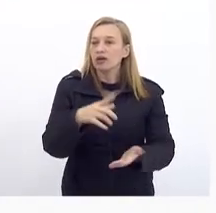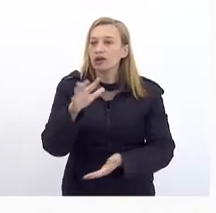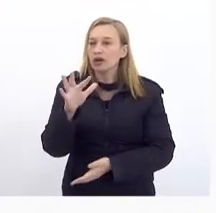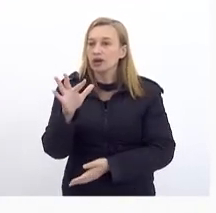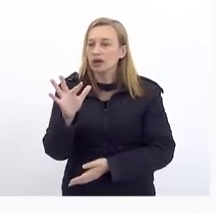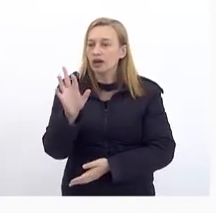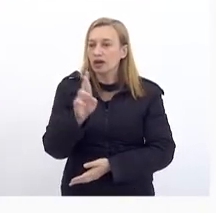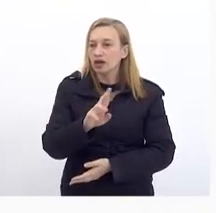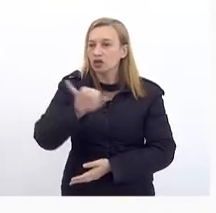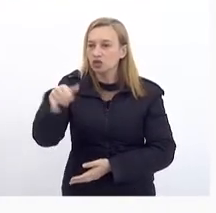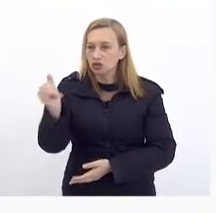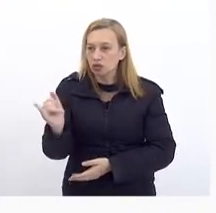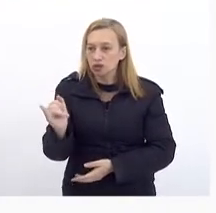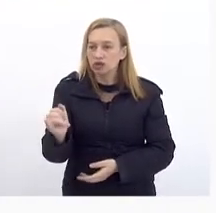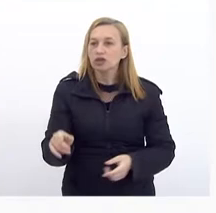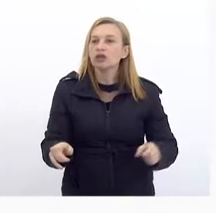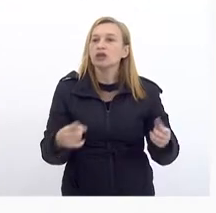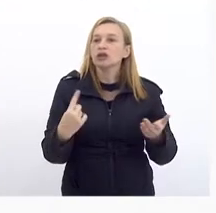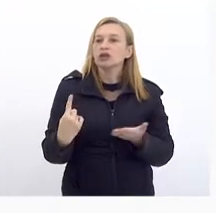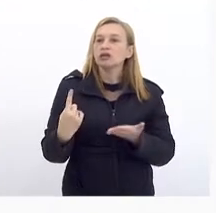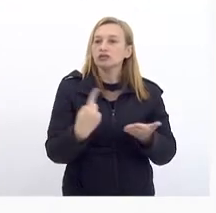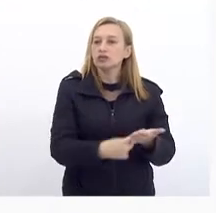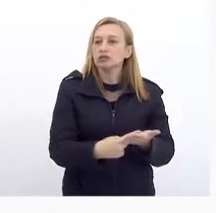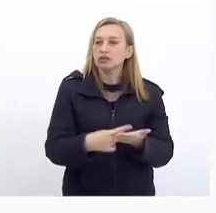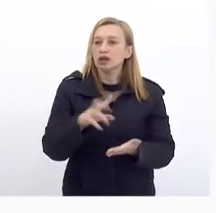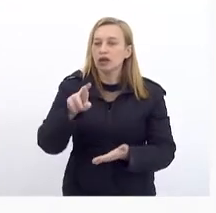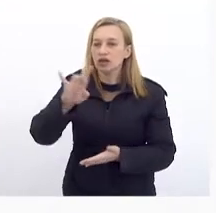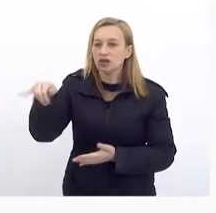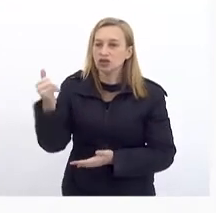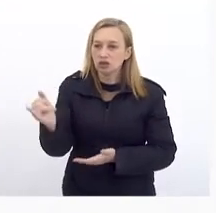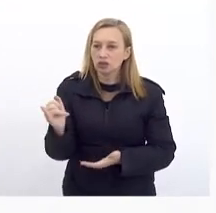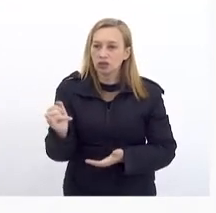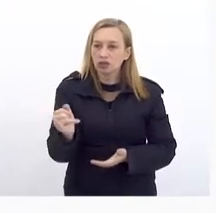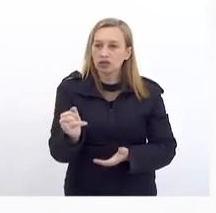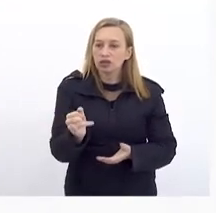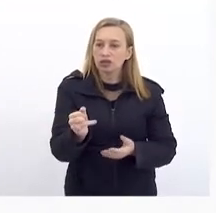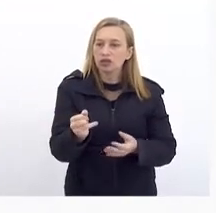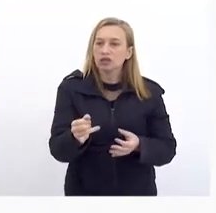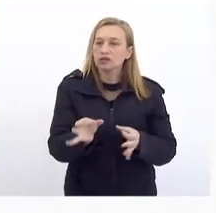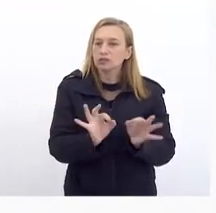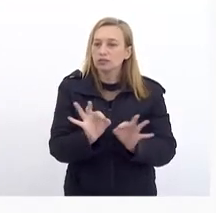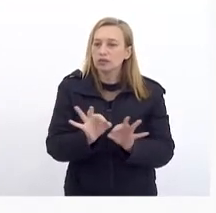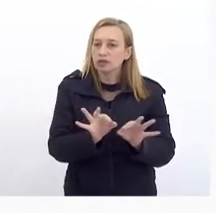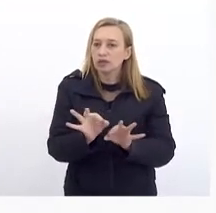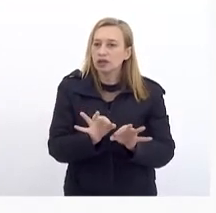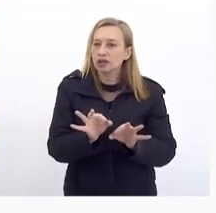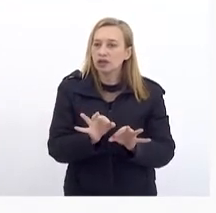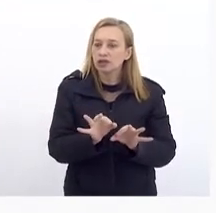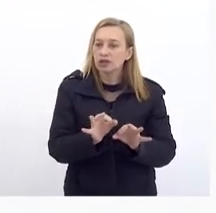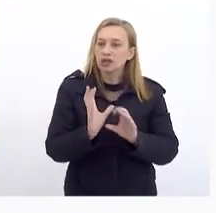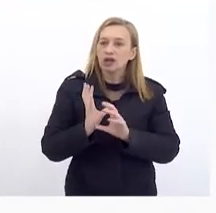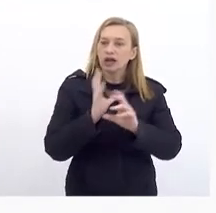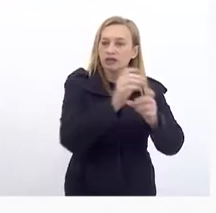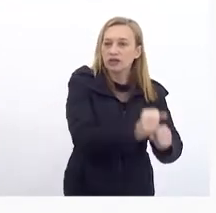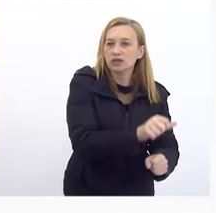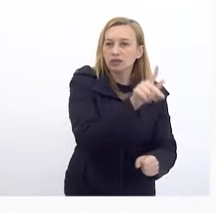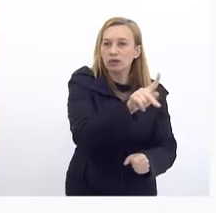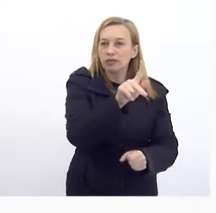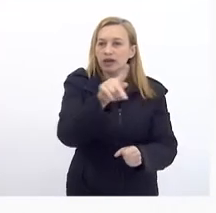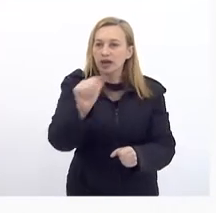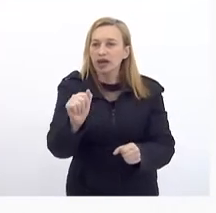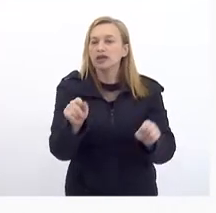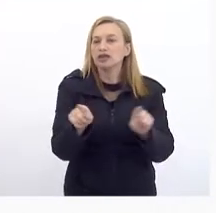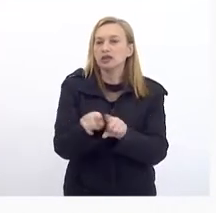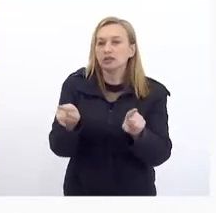E trouxemos as ações do Pacto RJ De forma discriminada Tanto para a revisão do PPA Como